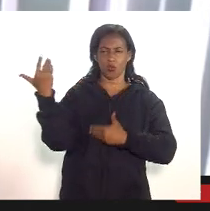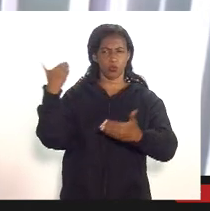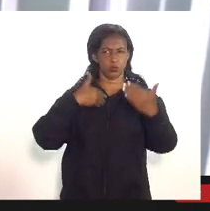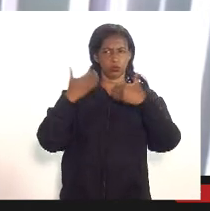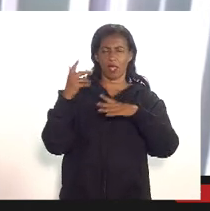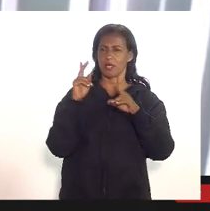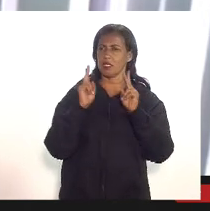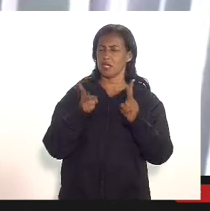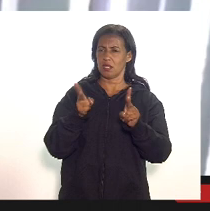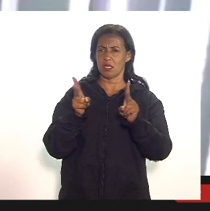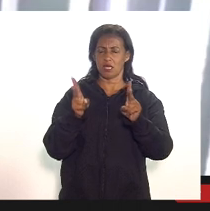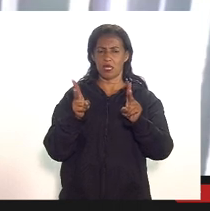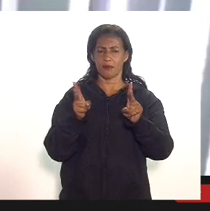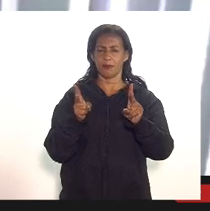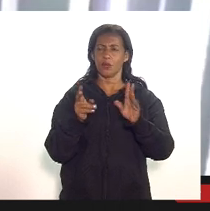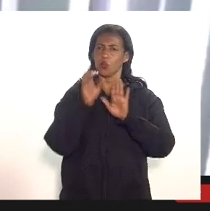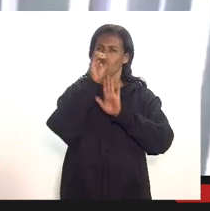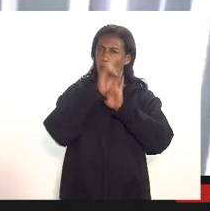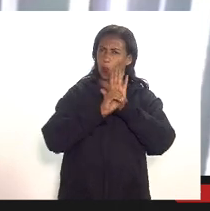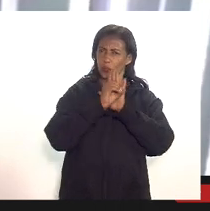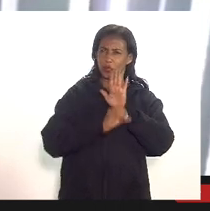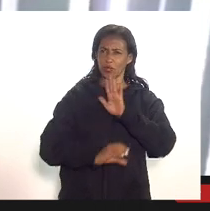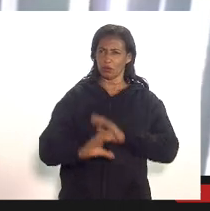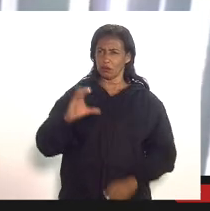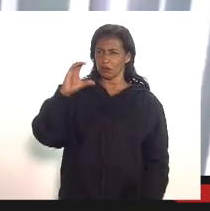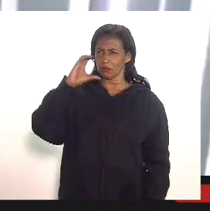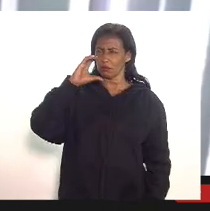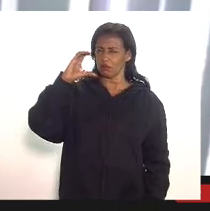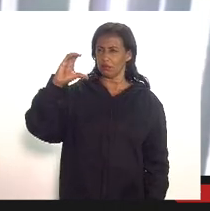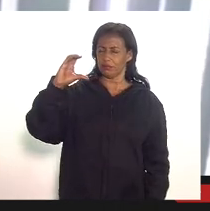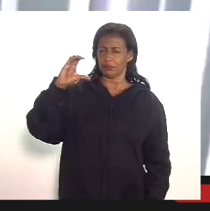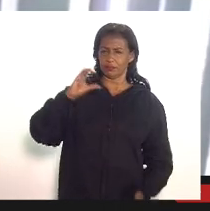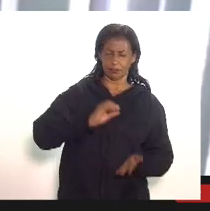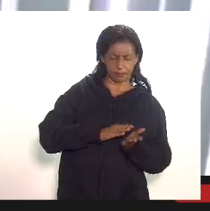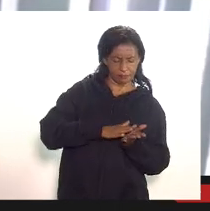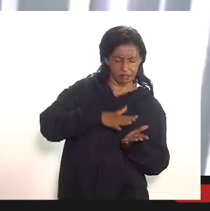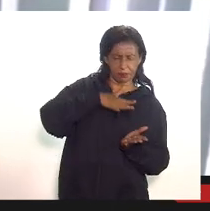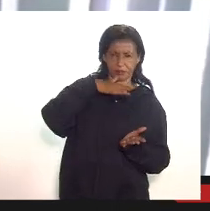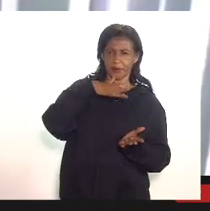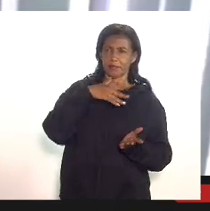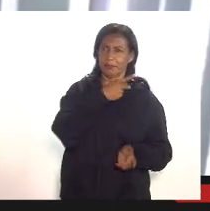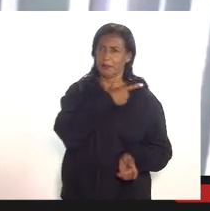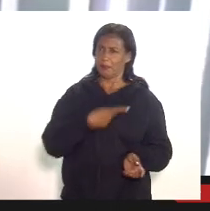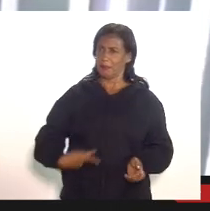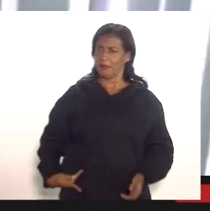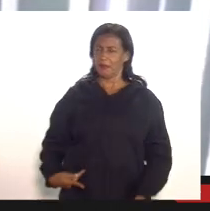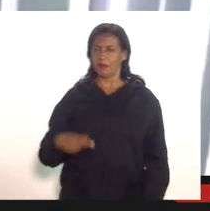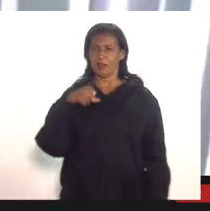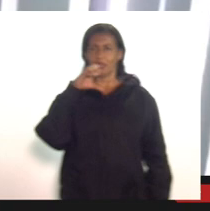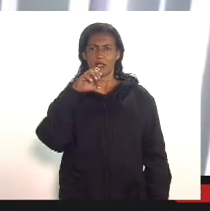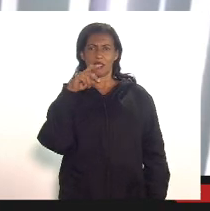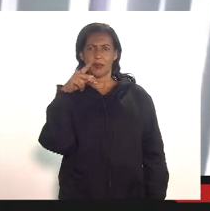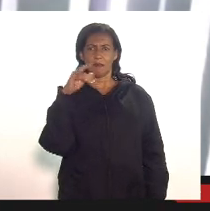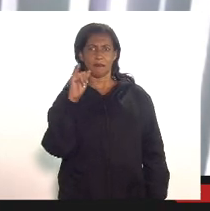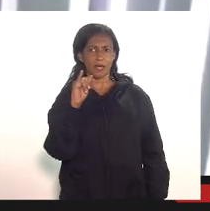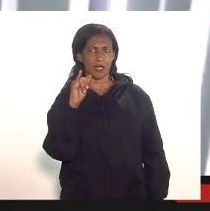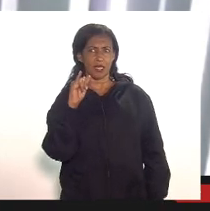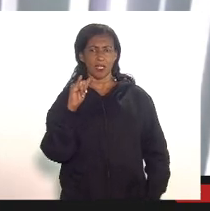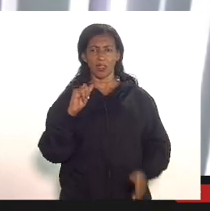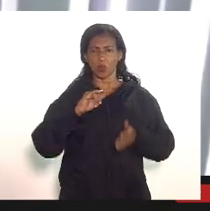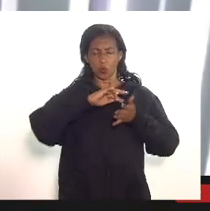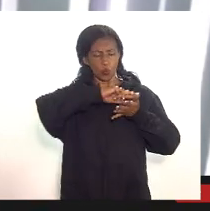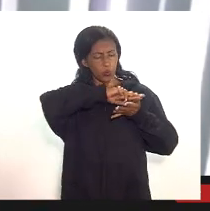o ofício robusto que ele tinha enviado para a presidência da CPI contendo uma série de